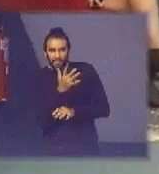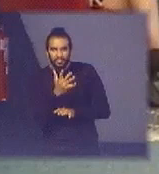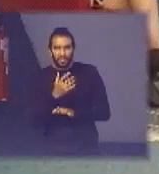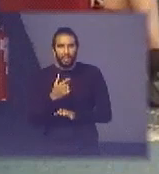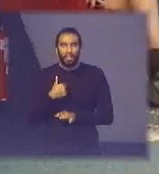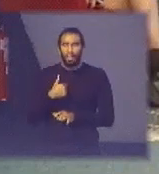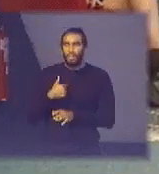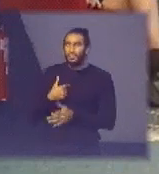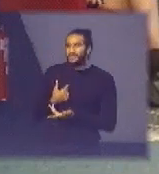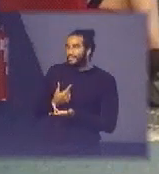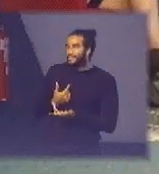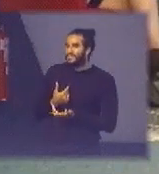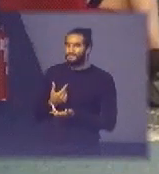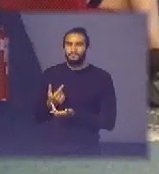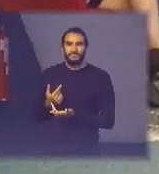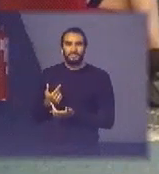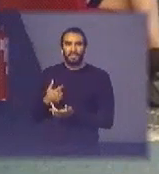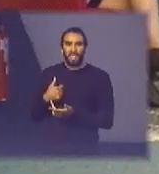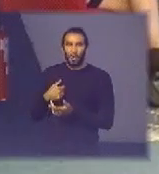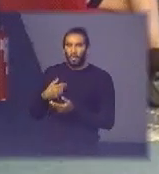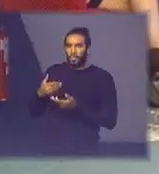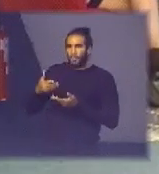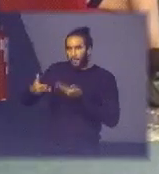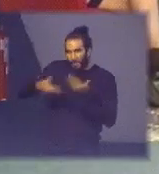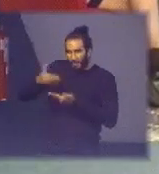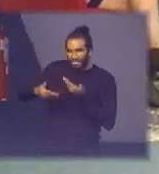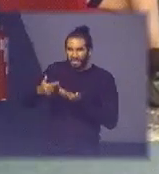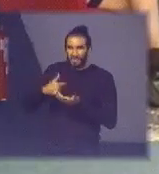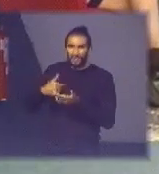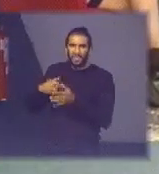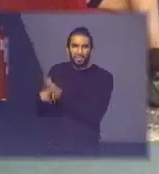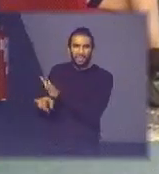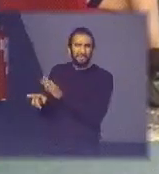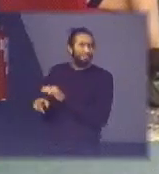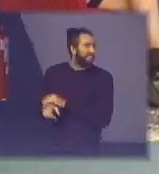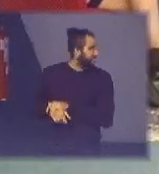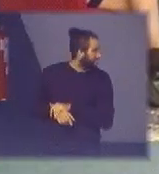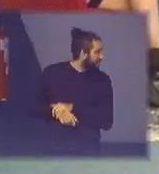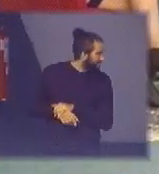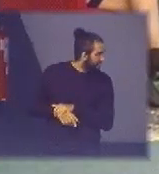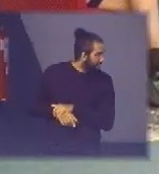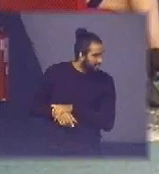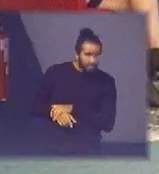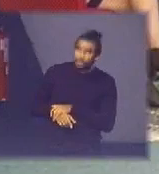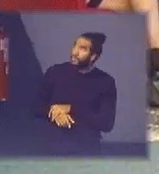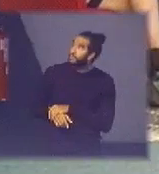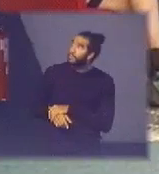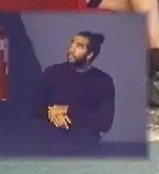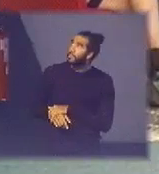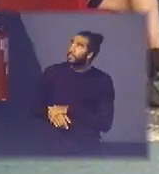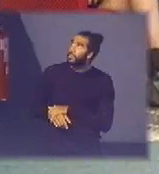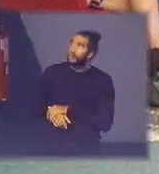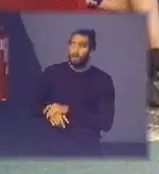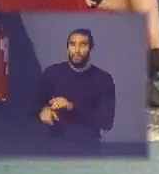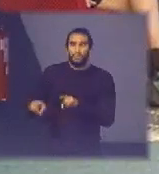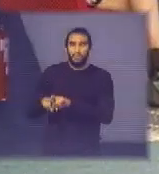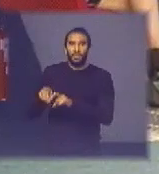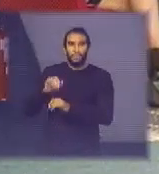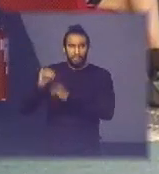abusar do papel de mediador mas eu não sei quem viu ontem na televisão saiu em vários meios da televisão no jornal na internet